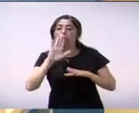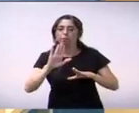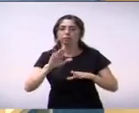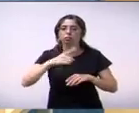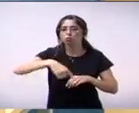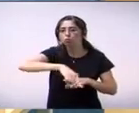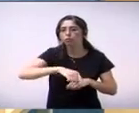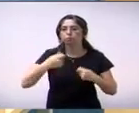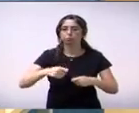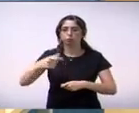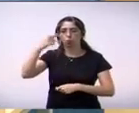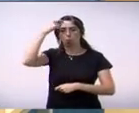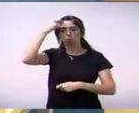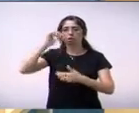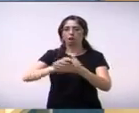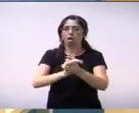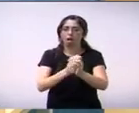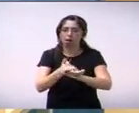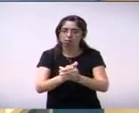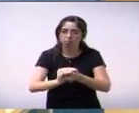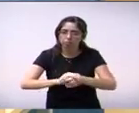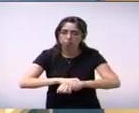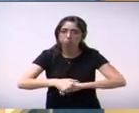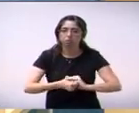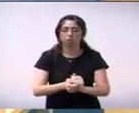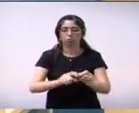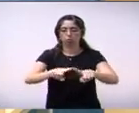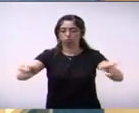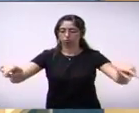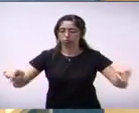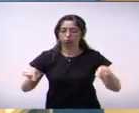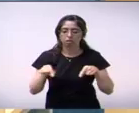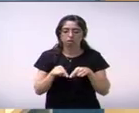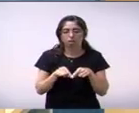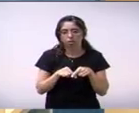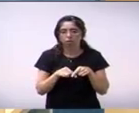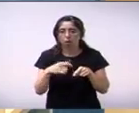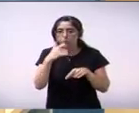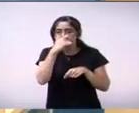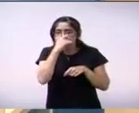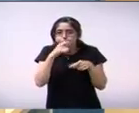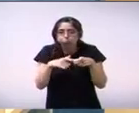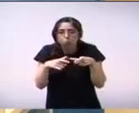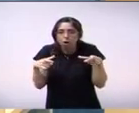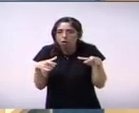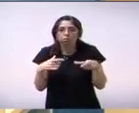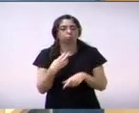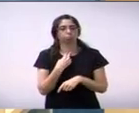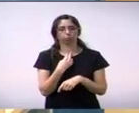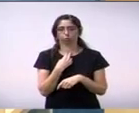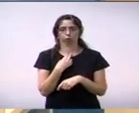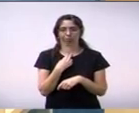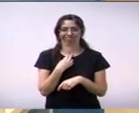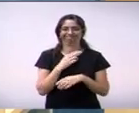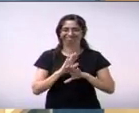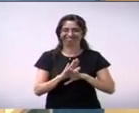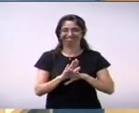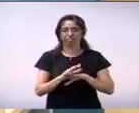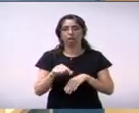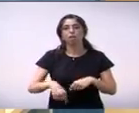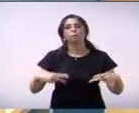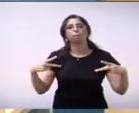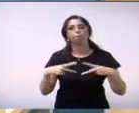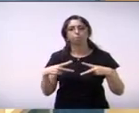tumultuado, mas que Paulínia não tenha ainda caso confirmado de H1N1. Está com 14